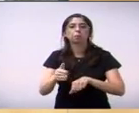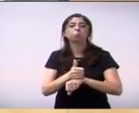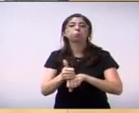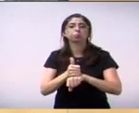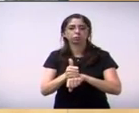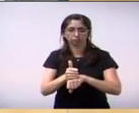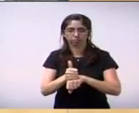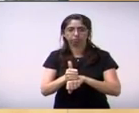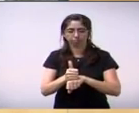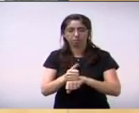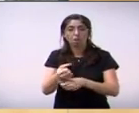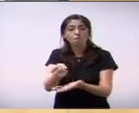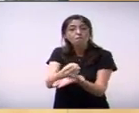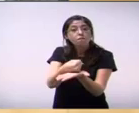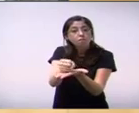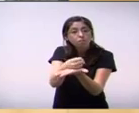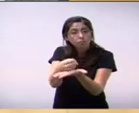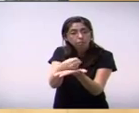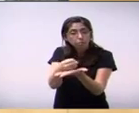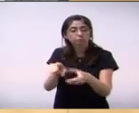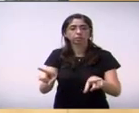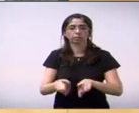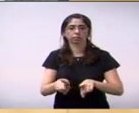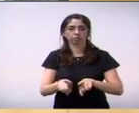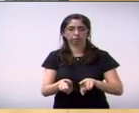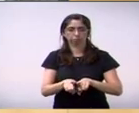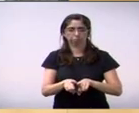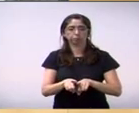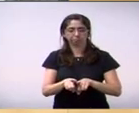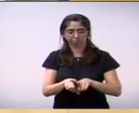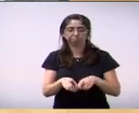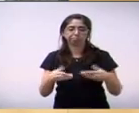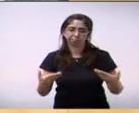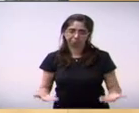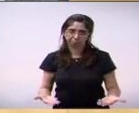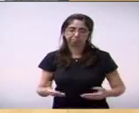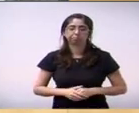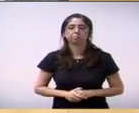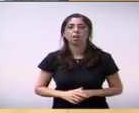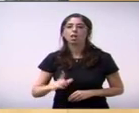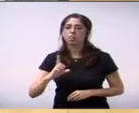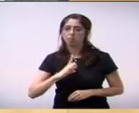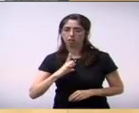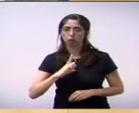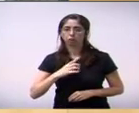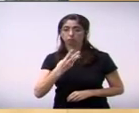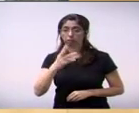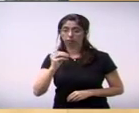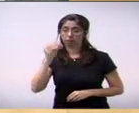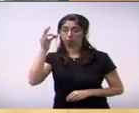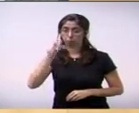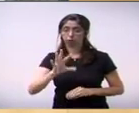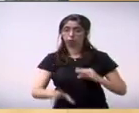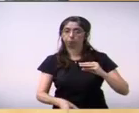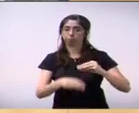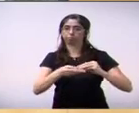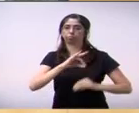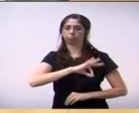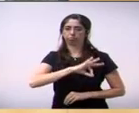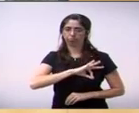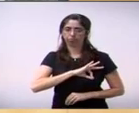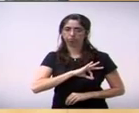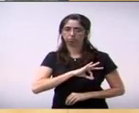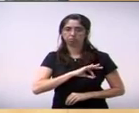insalubridade e de uma hora para outra da noite para o dia foi retirada a insalubridade delas e eu entrei com a